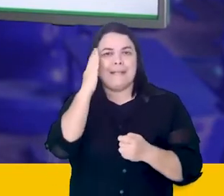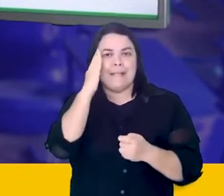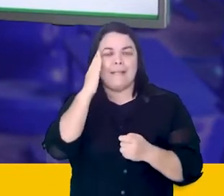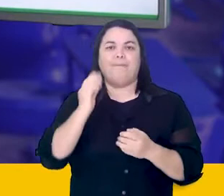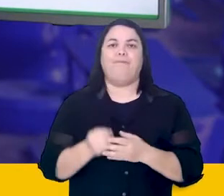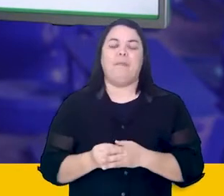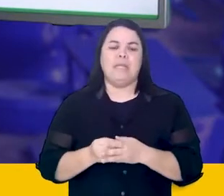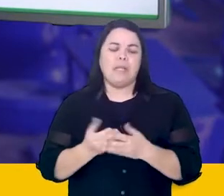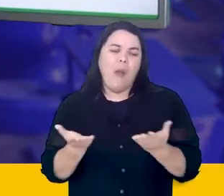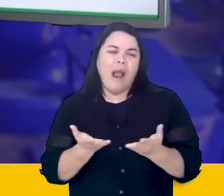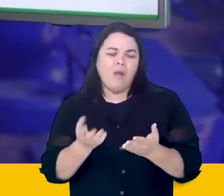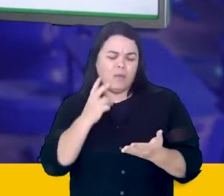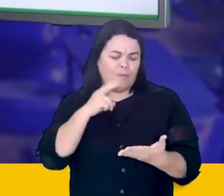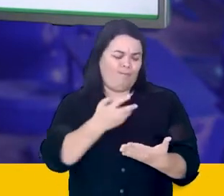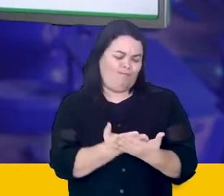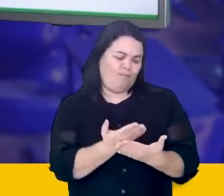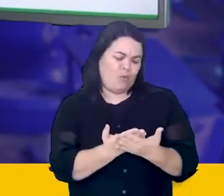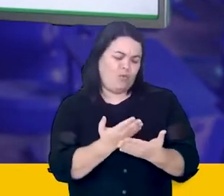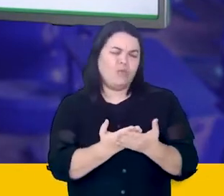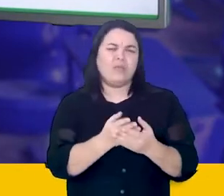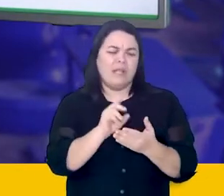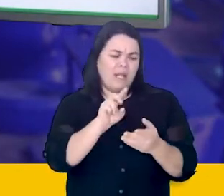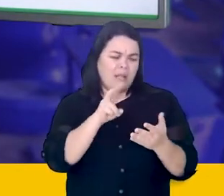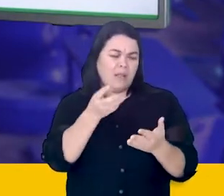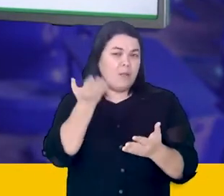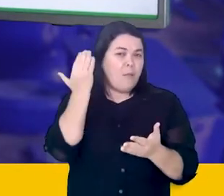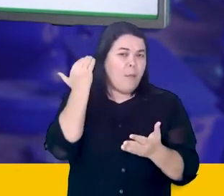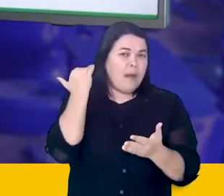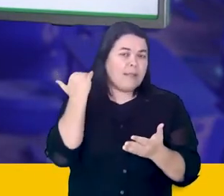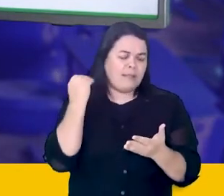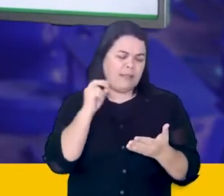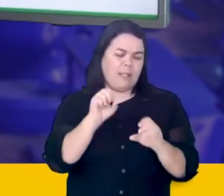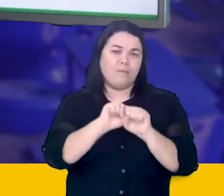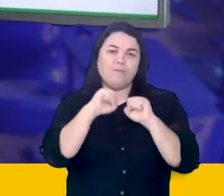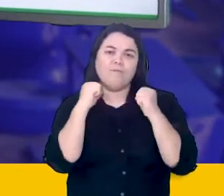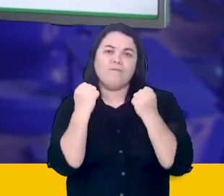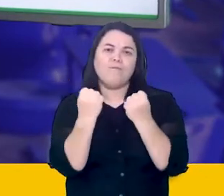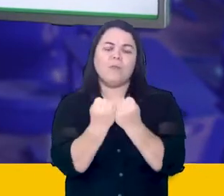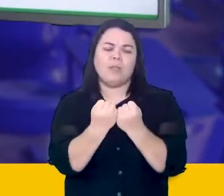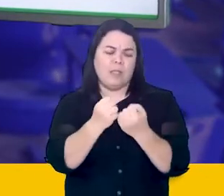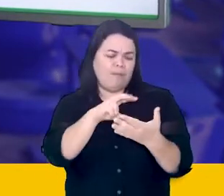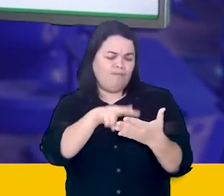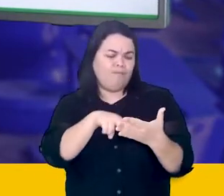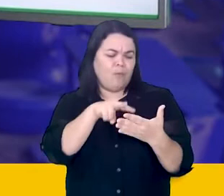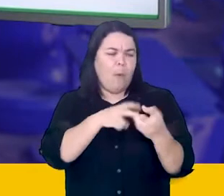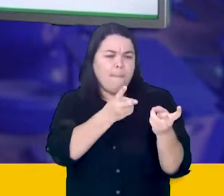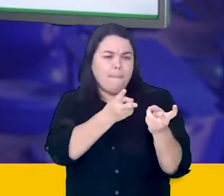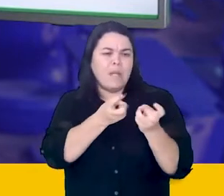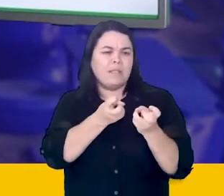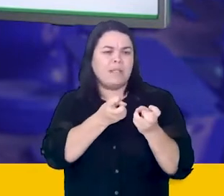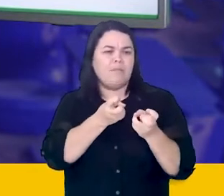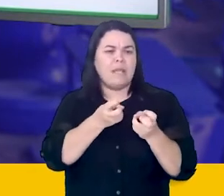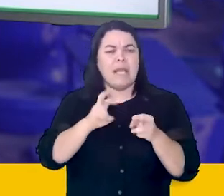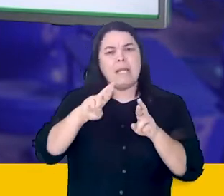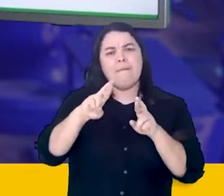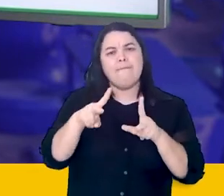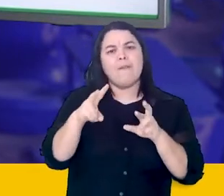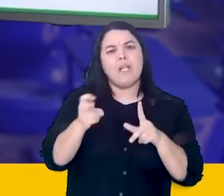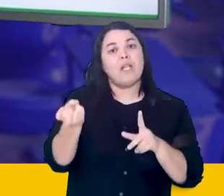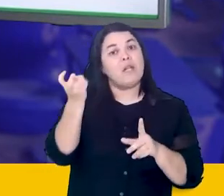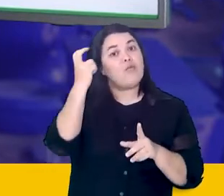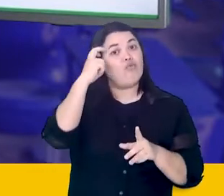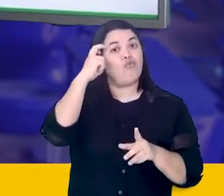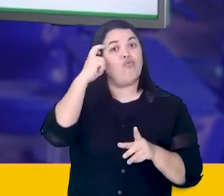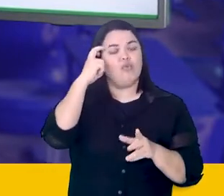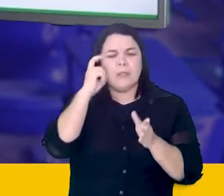nos faz refletir da importância de um respeito para com o outro, de observar diferentes culturas e analisar